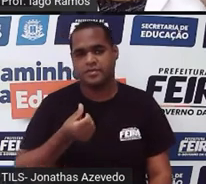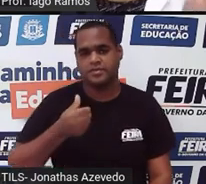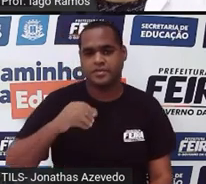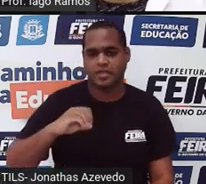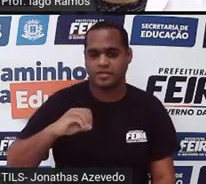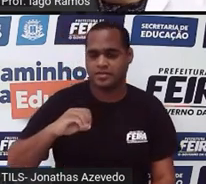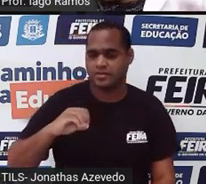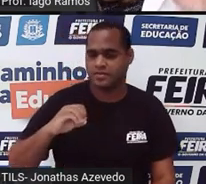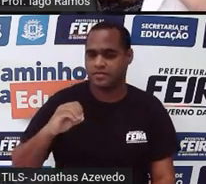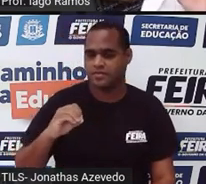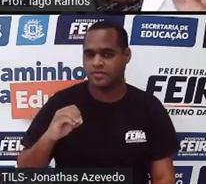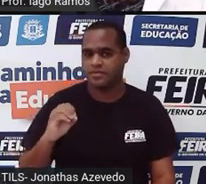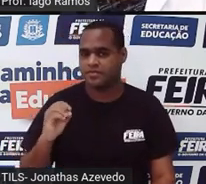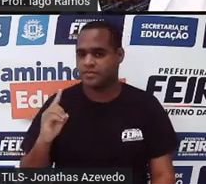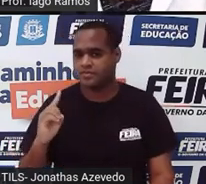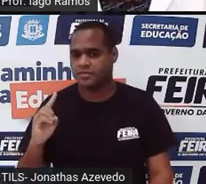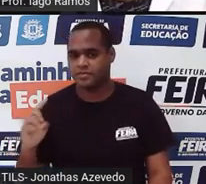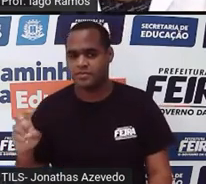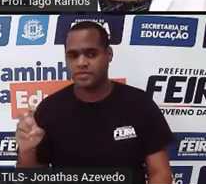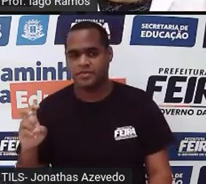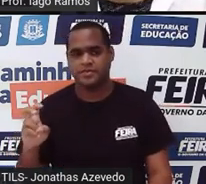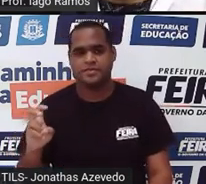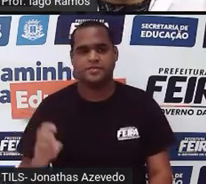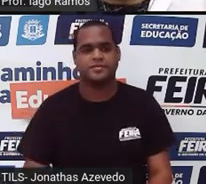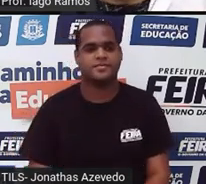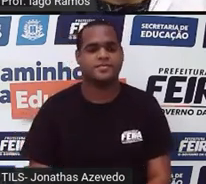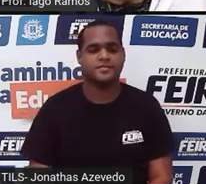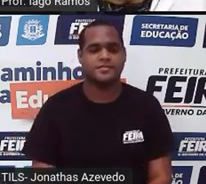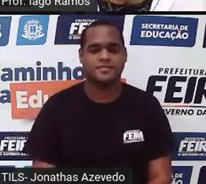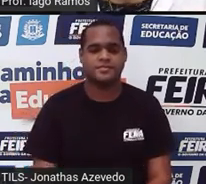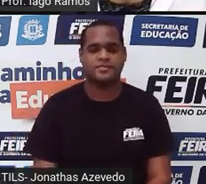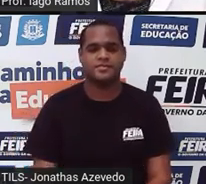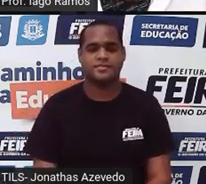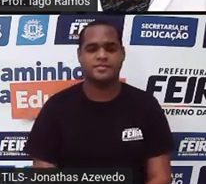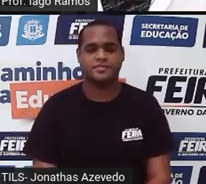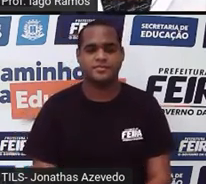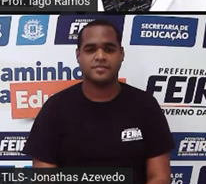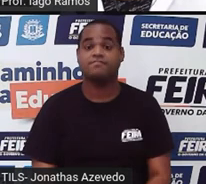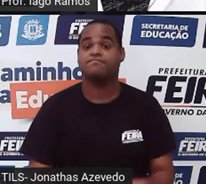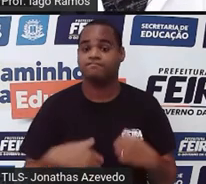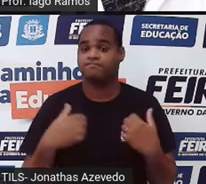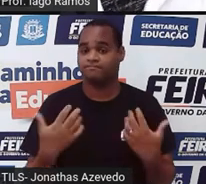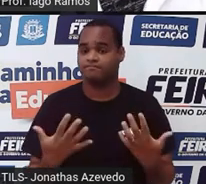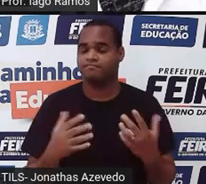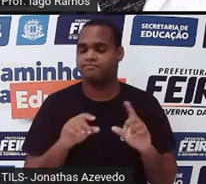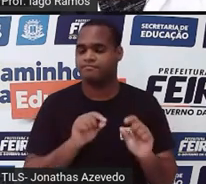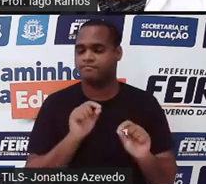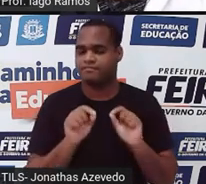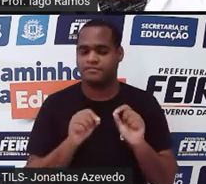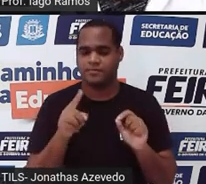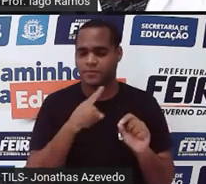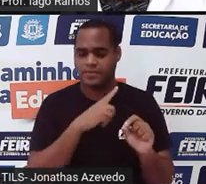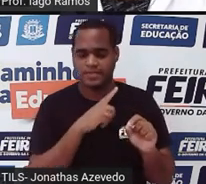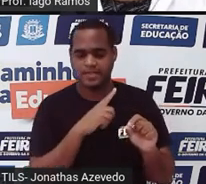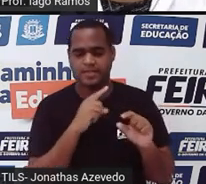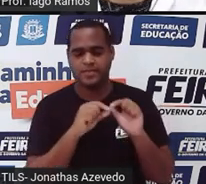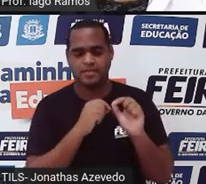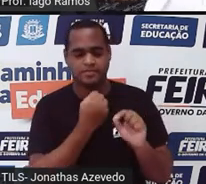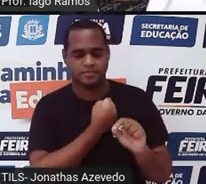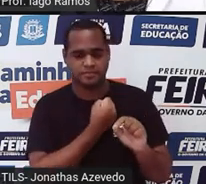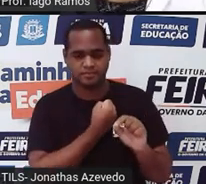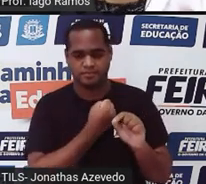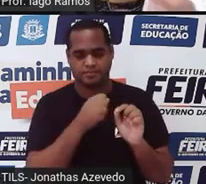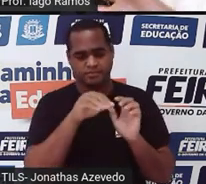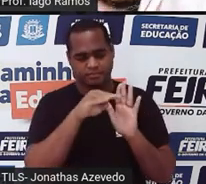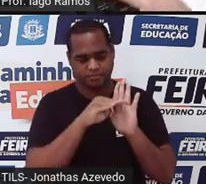depois o número 10, depois o número 15. E aí, a gente tem com esses números